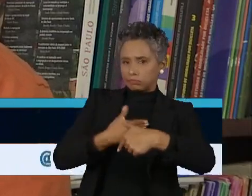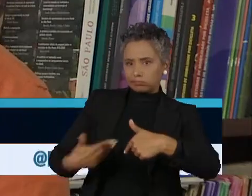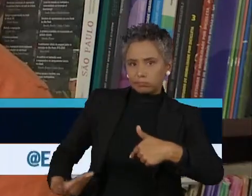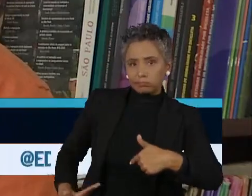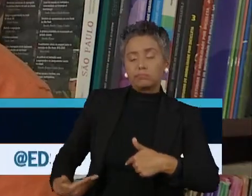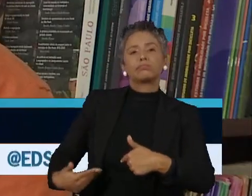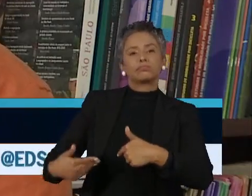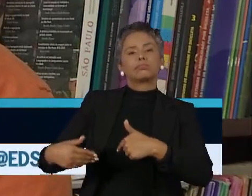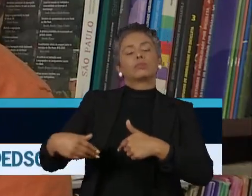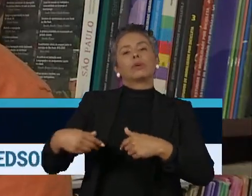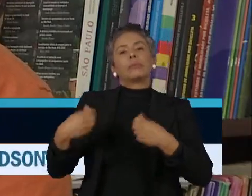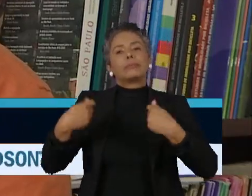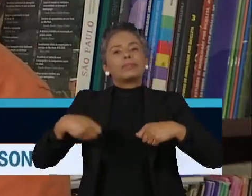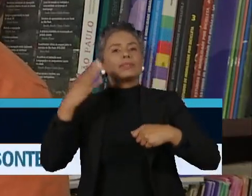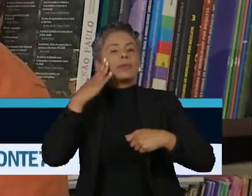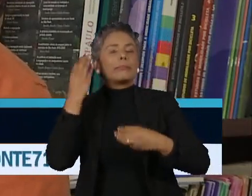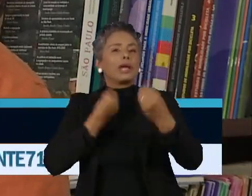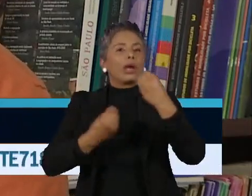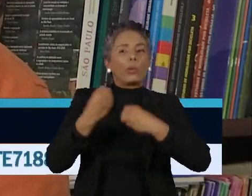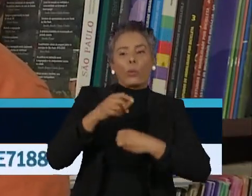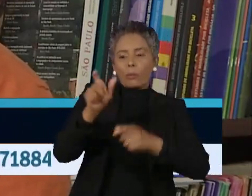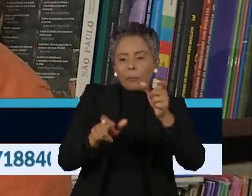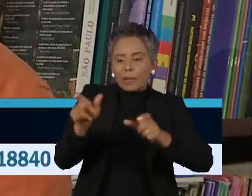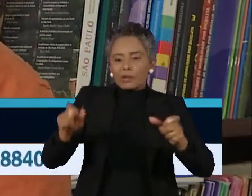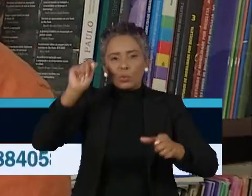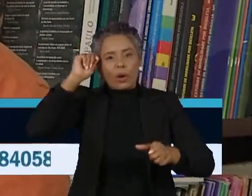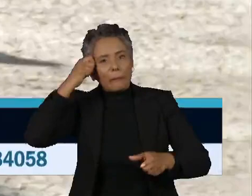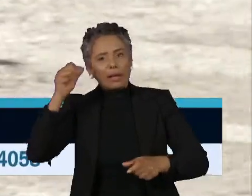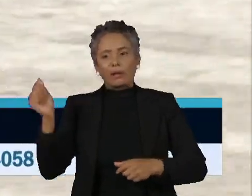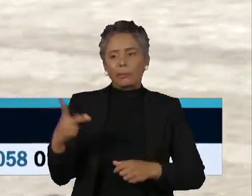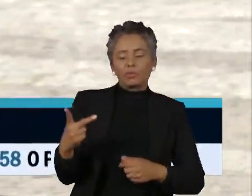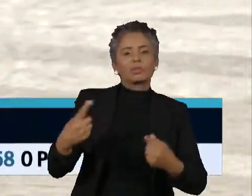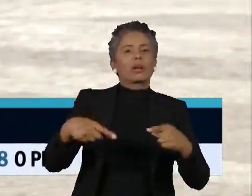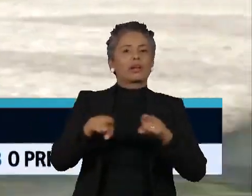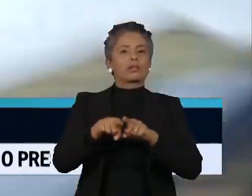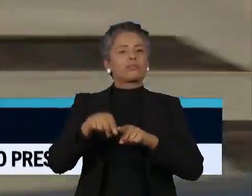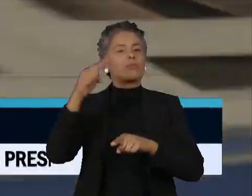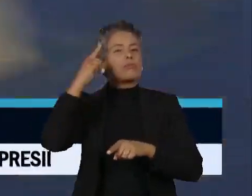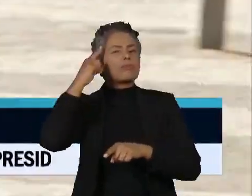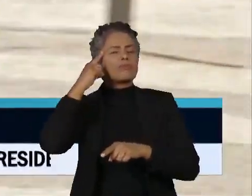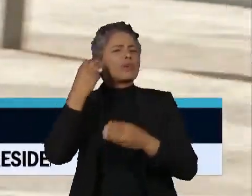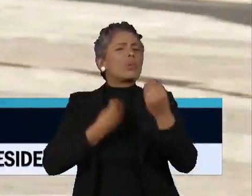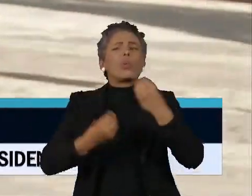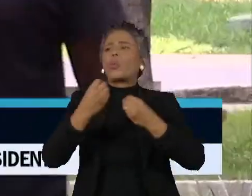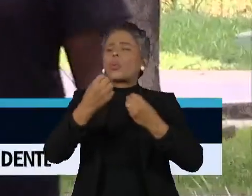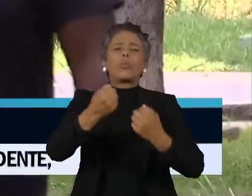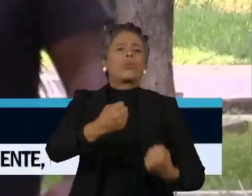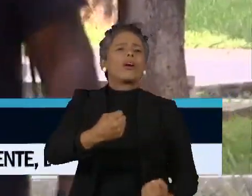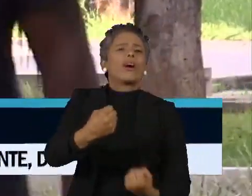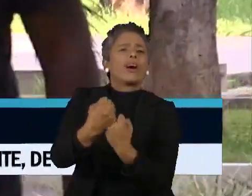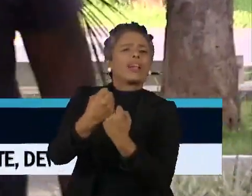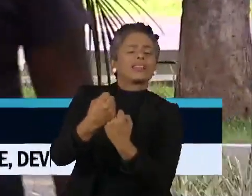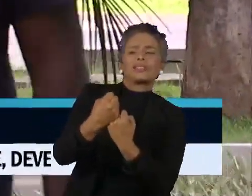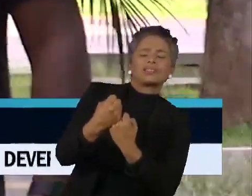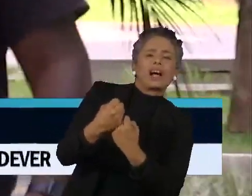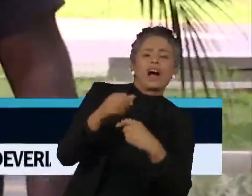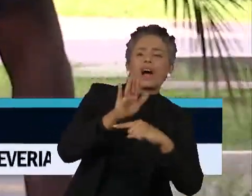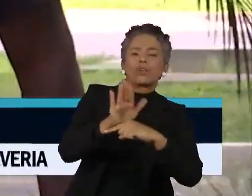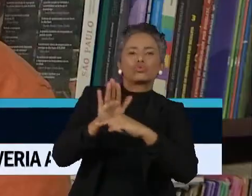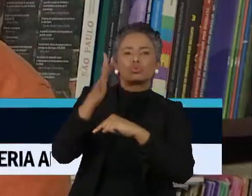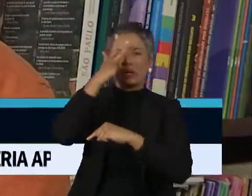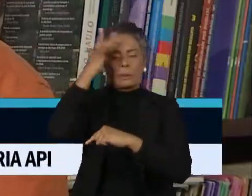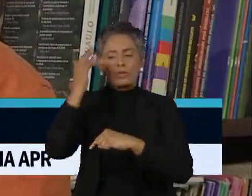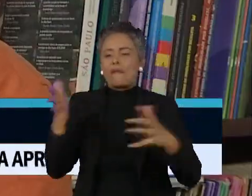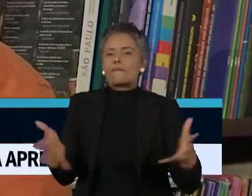como a gente aposenta essas pessoas e também pensar que nós não podemos defender uma ideia de que as pessoas precisem